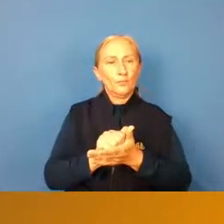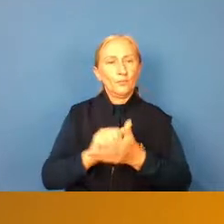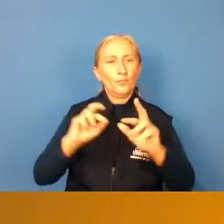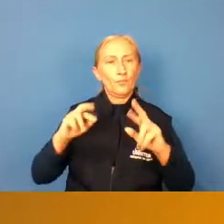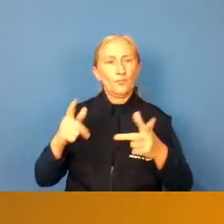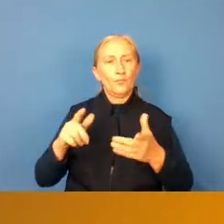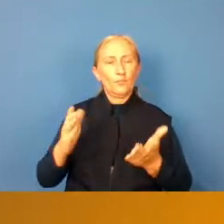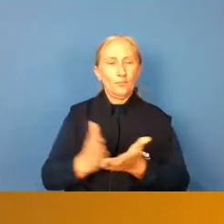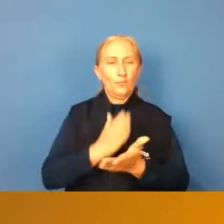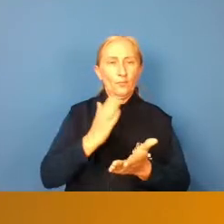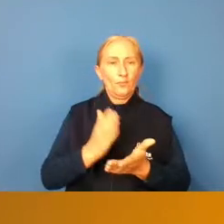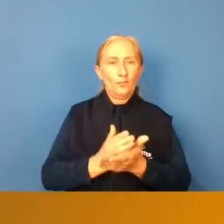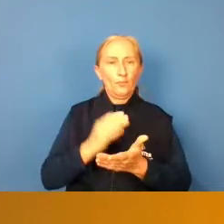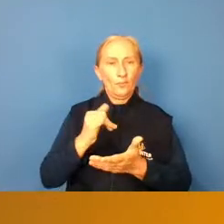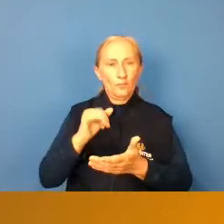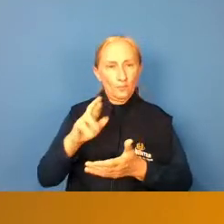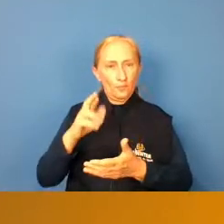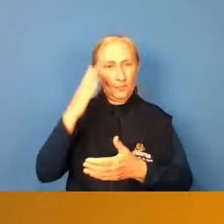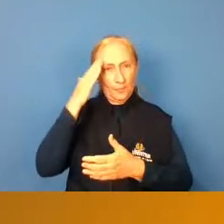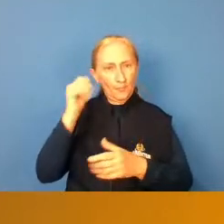do caderno intersaberes também